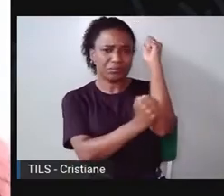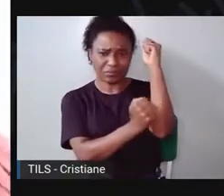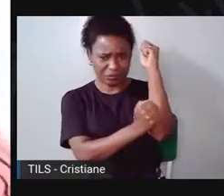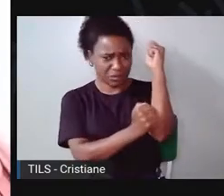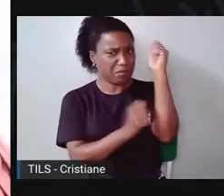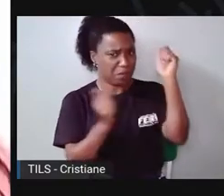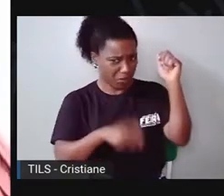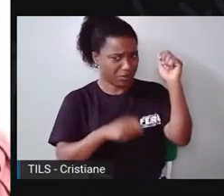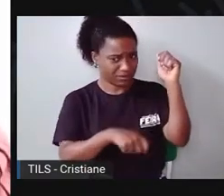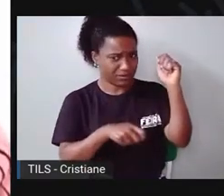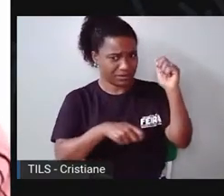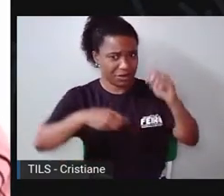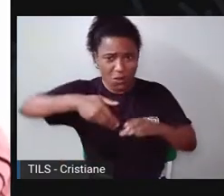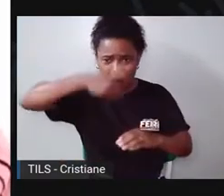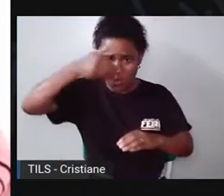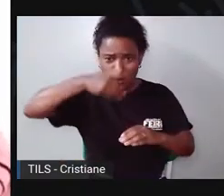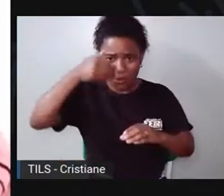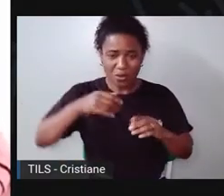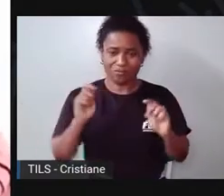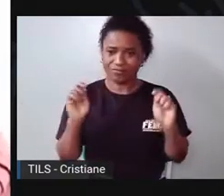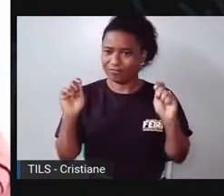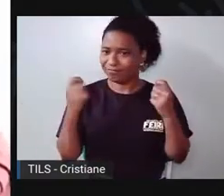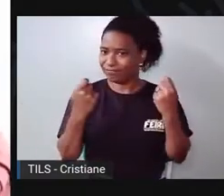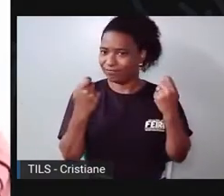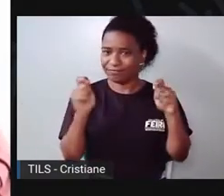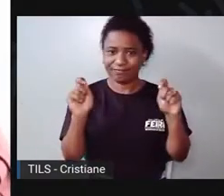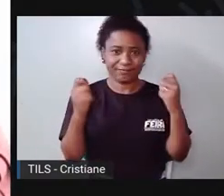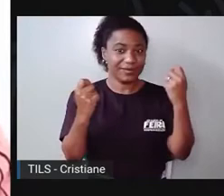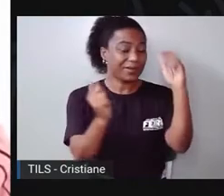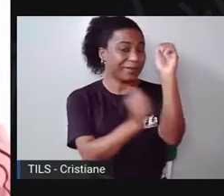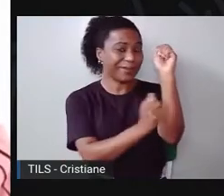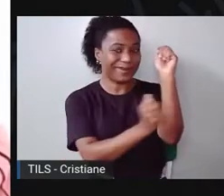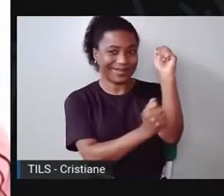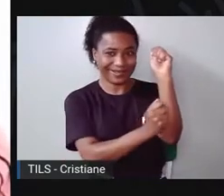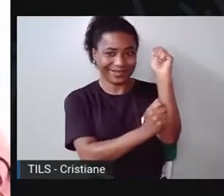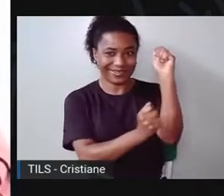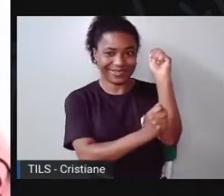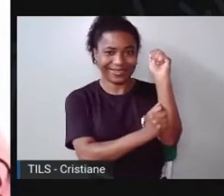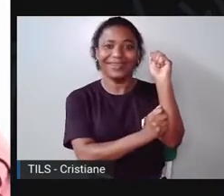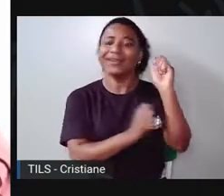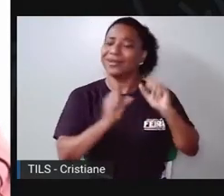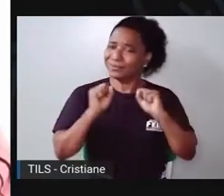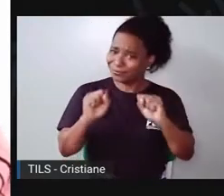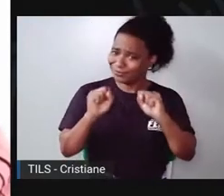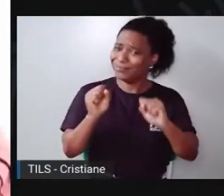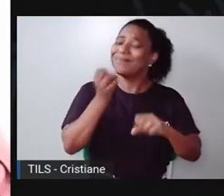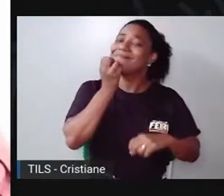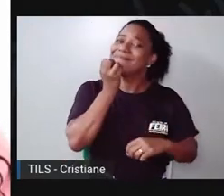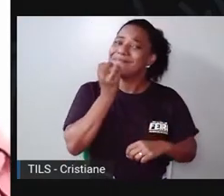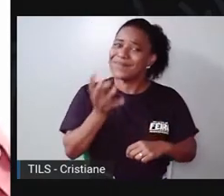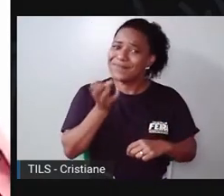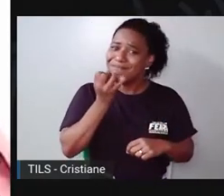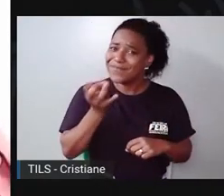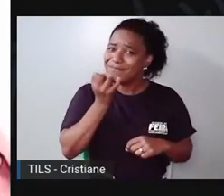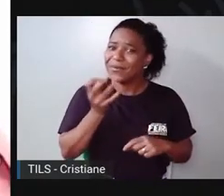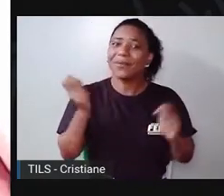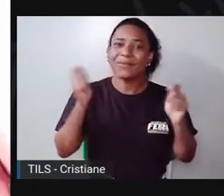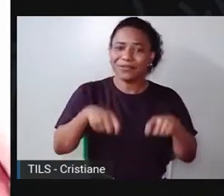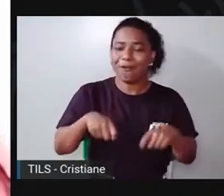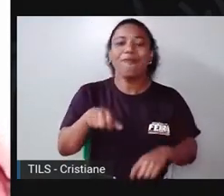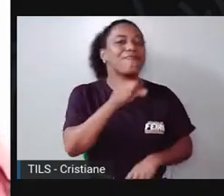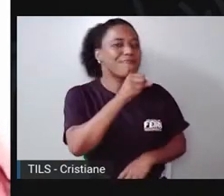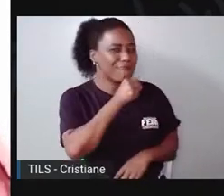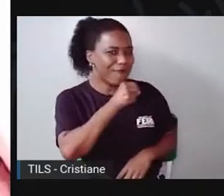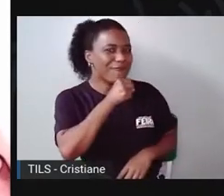ser dessa? Pode sim. Essas são de madeira, Proximéria. Que ótimo. Na casa da minha vovó